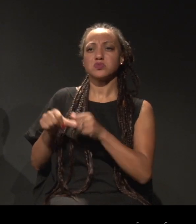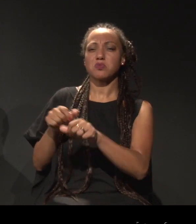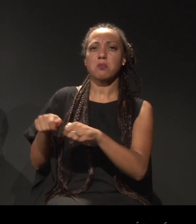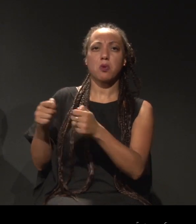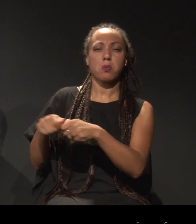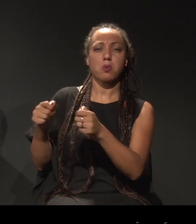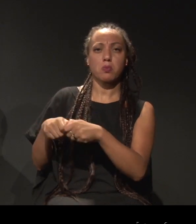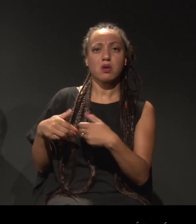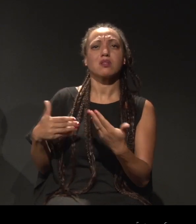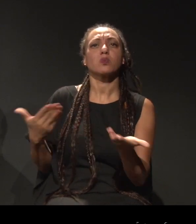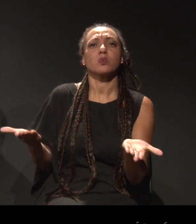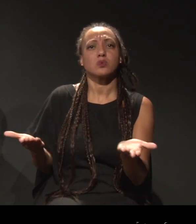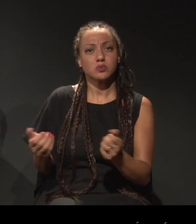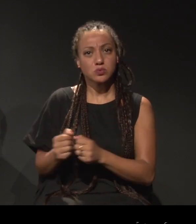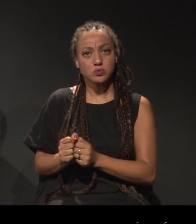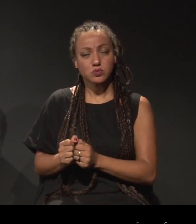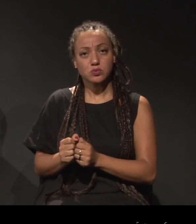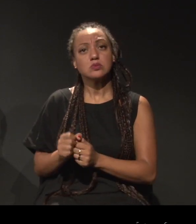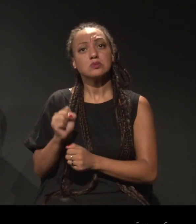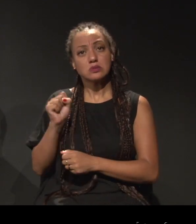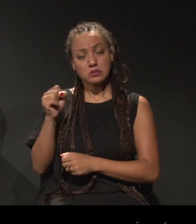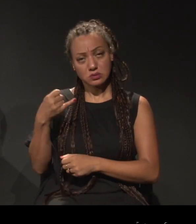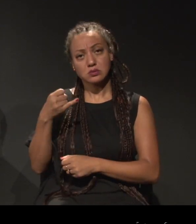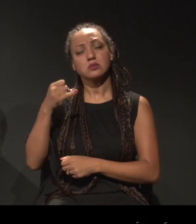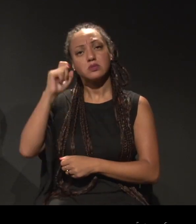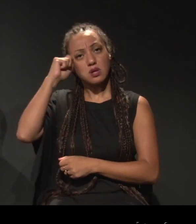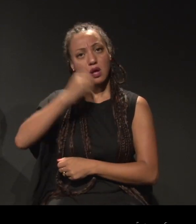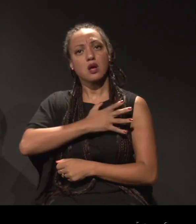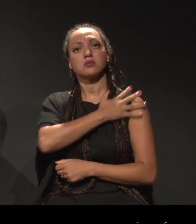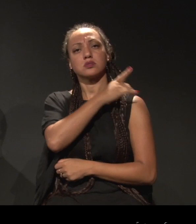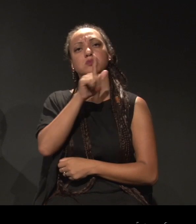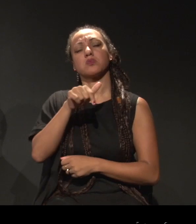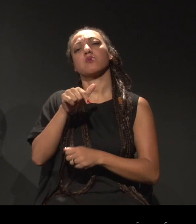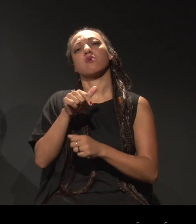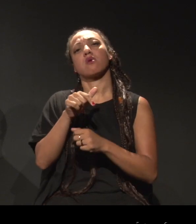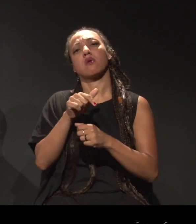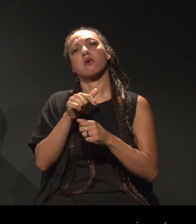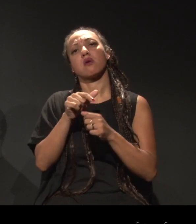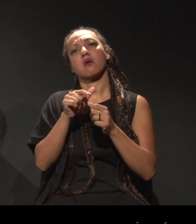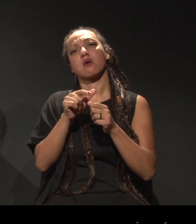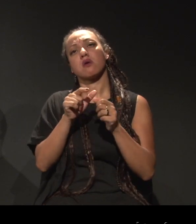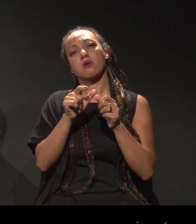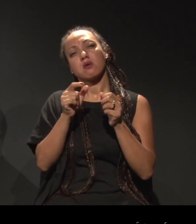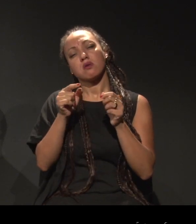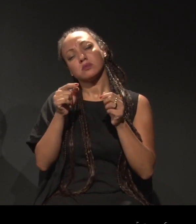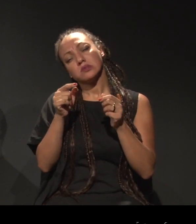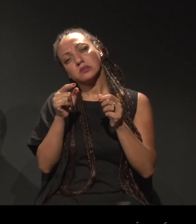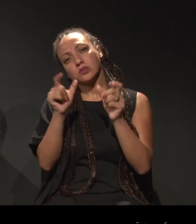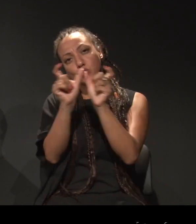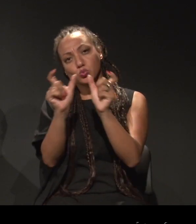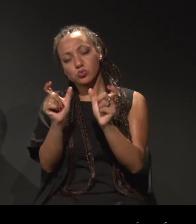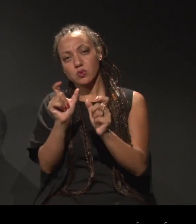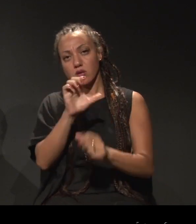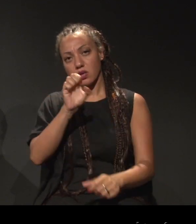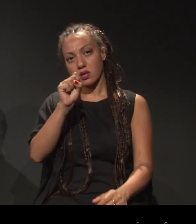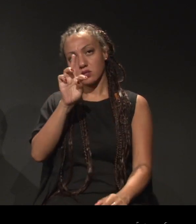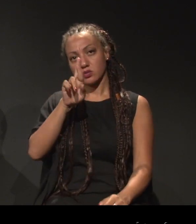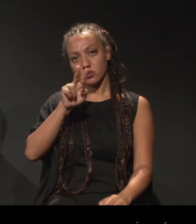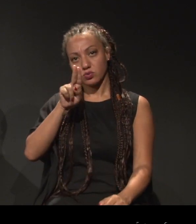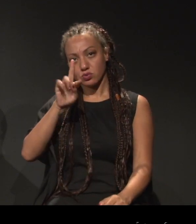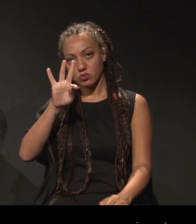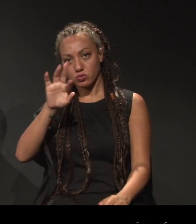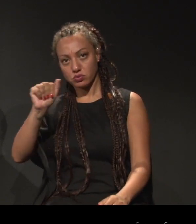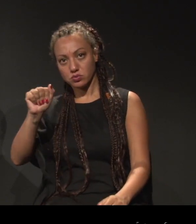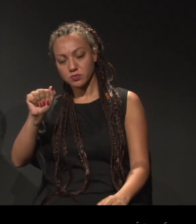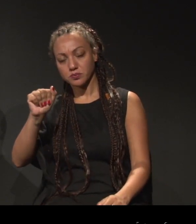Sim, o racismo é uma estrutura e a branquitude é o seu principal nutriente. Por mais quantos anos